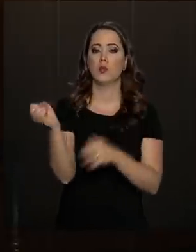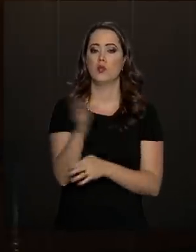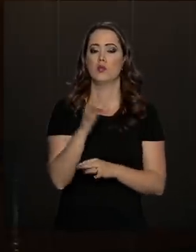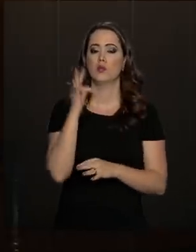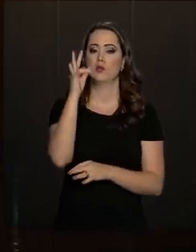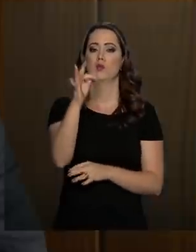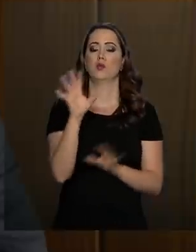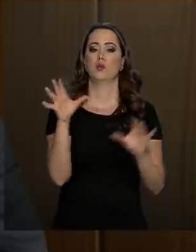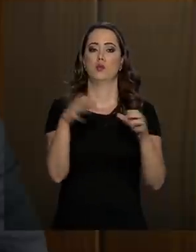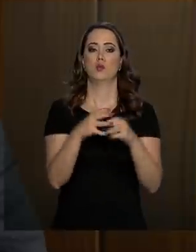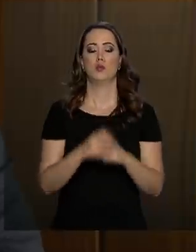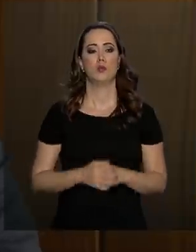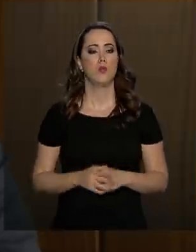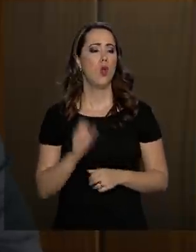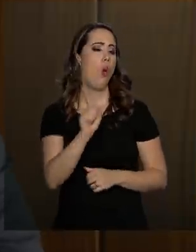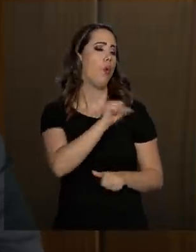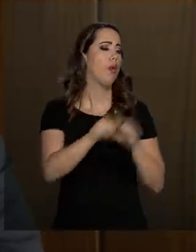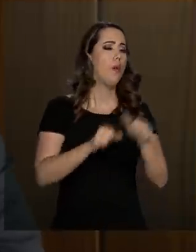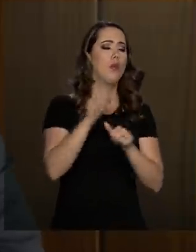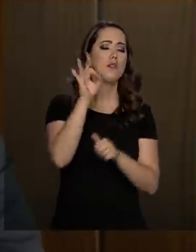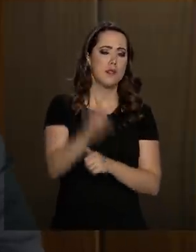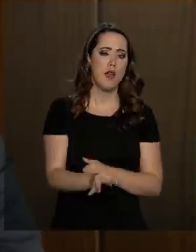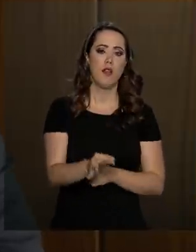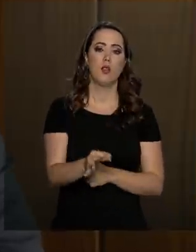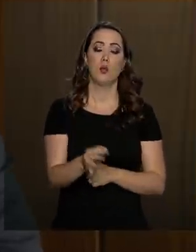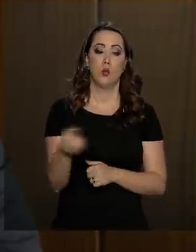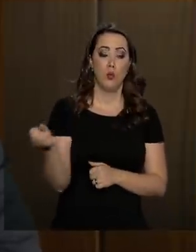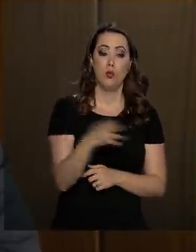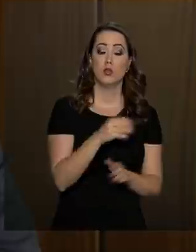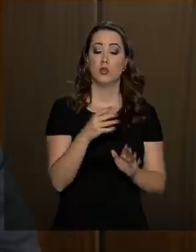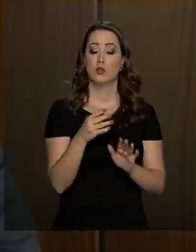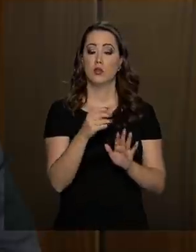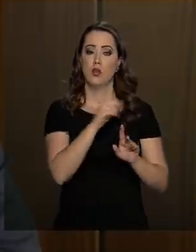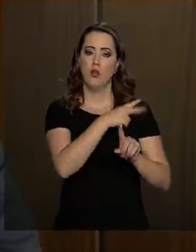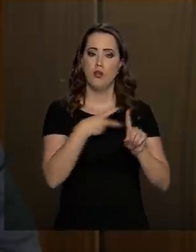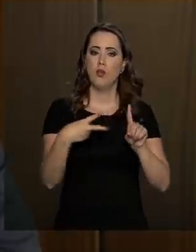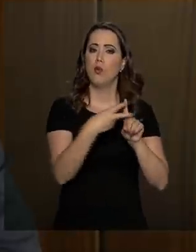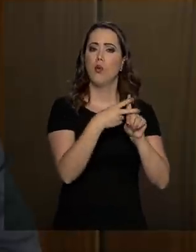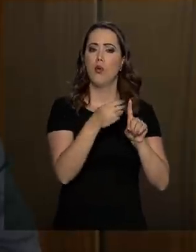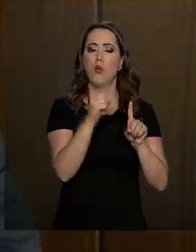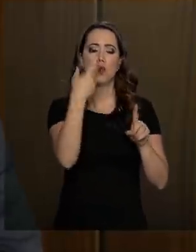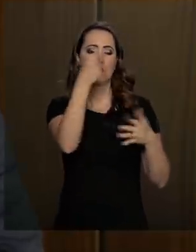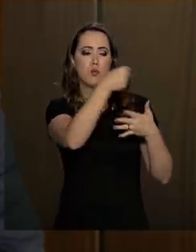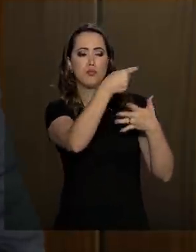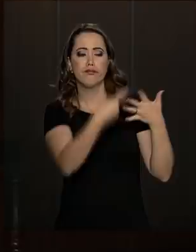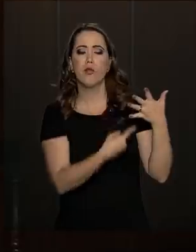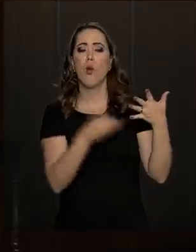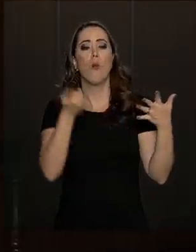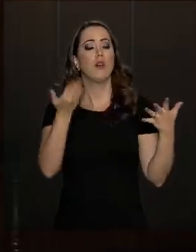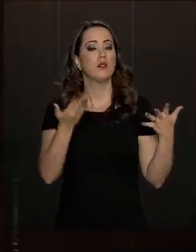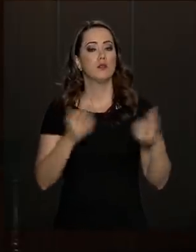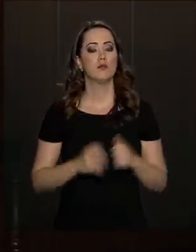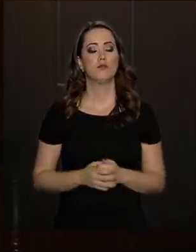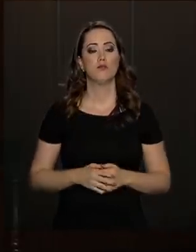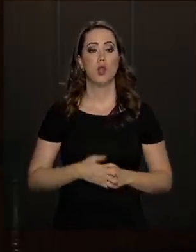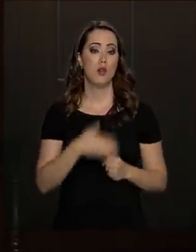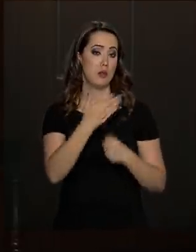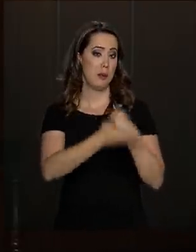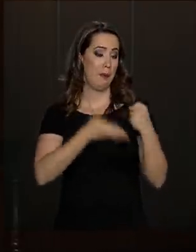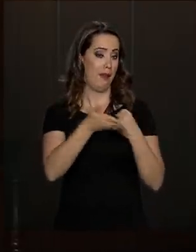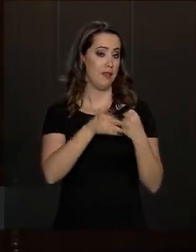futuras gerações. O que muda de fato com a nova previdência? Quais são os principais pontos dessa nova previdência, ministro? Os pilares